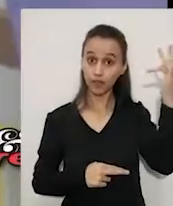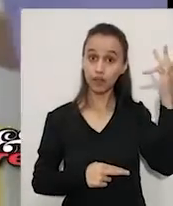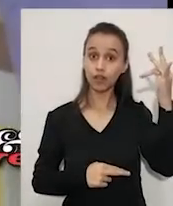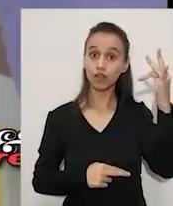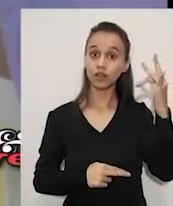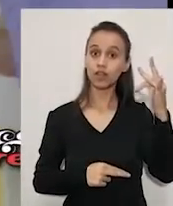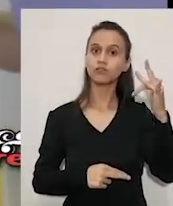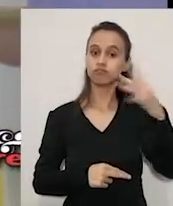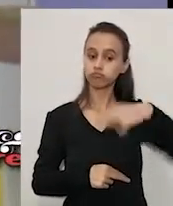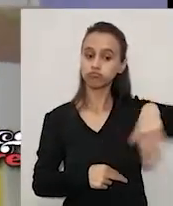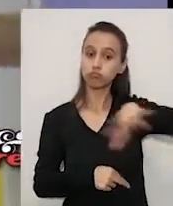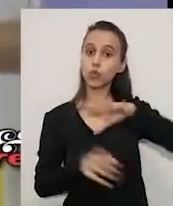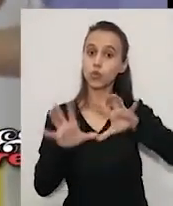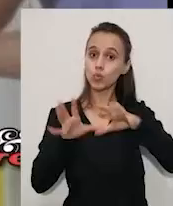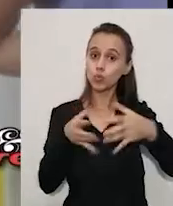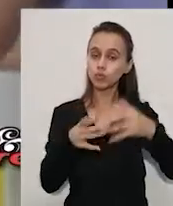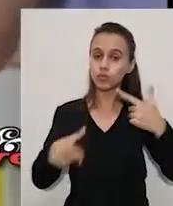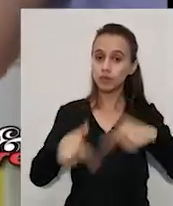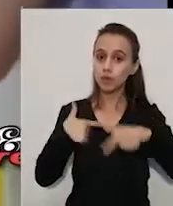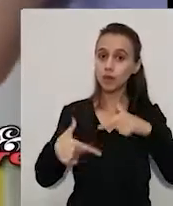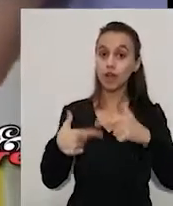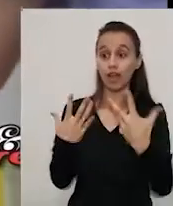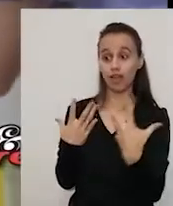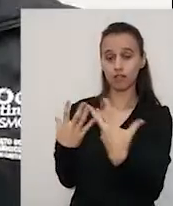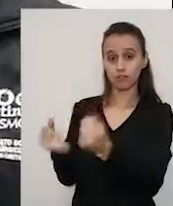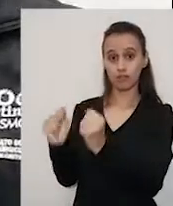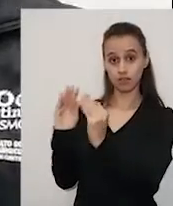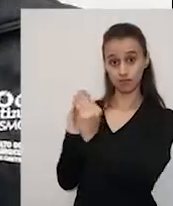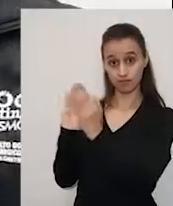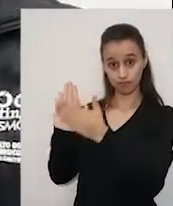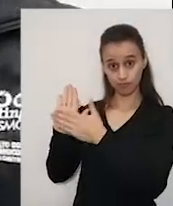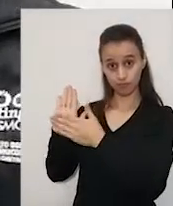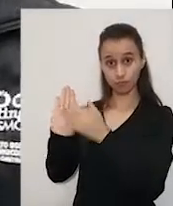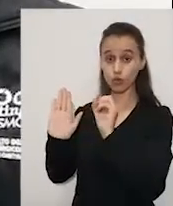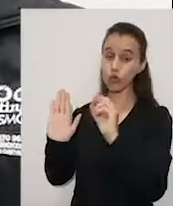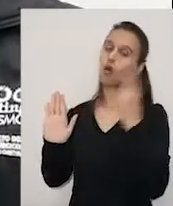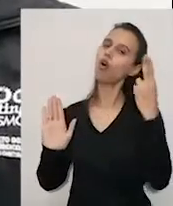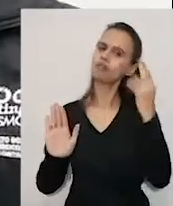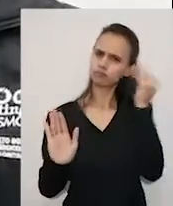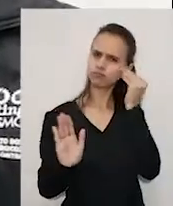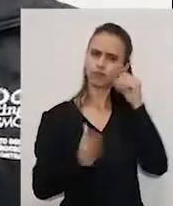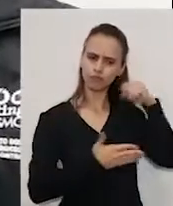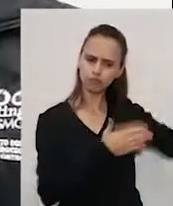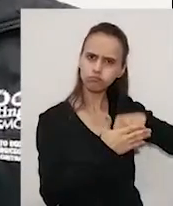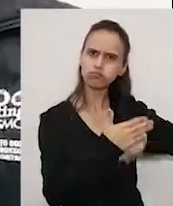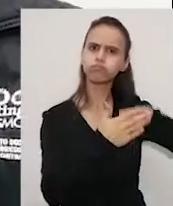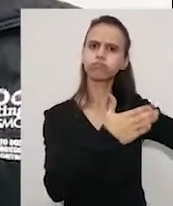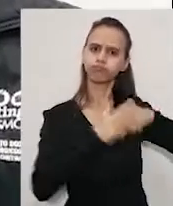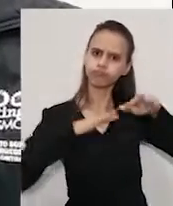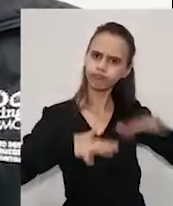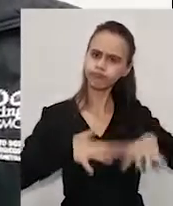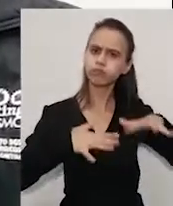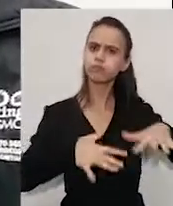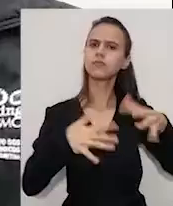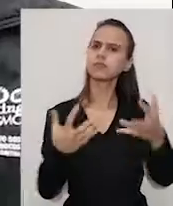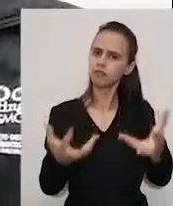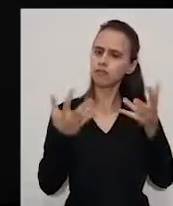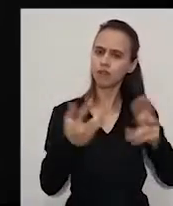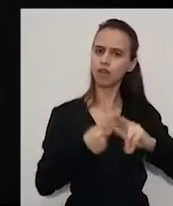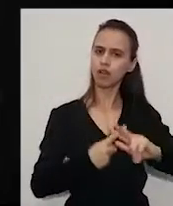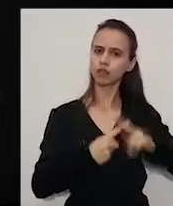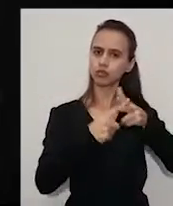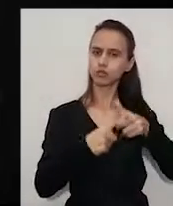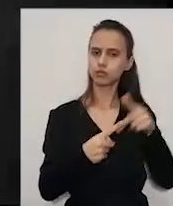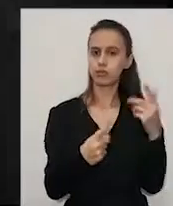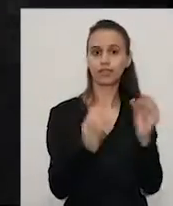escolher se aceitam essa imposição da empresa ou se vão para o caminho da luta, reivindicando ajustes para não ter prejuízo.